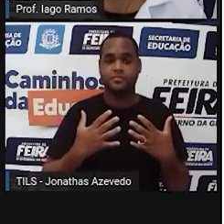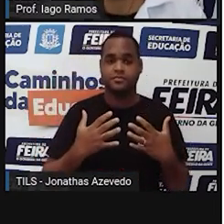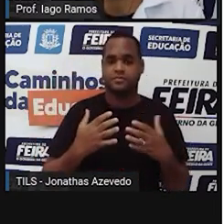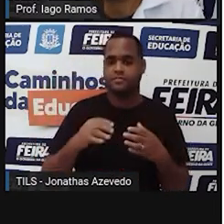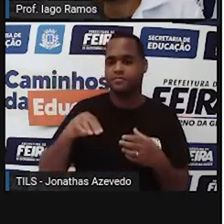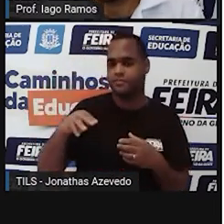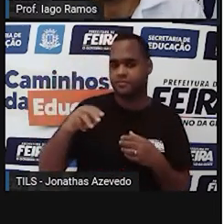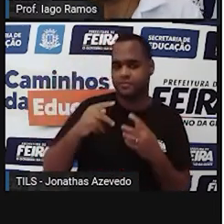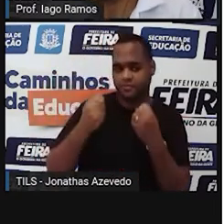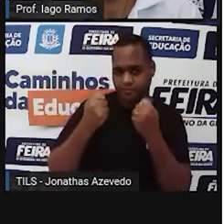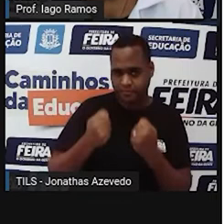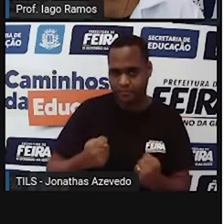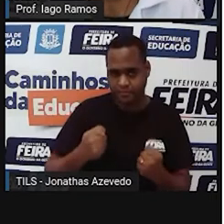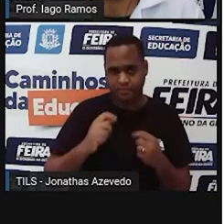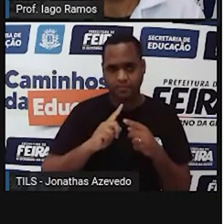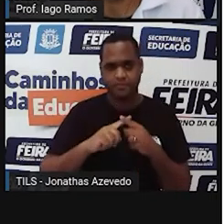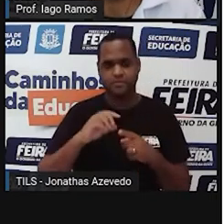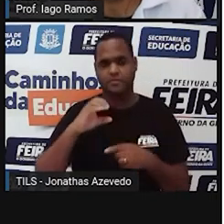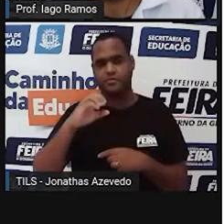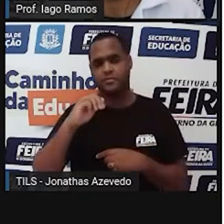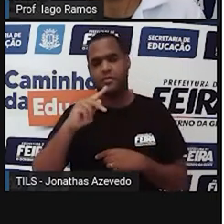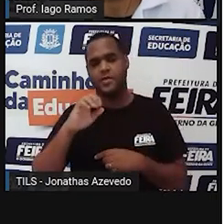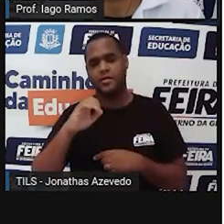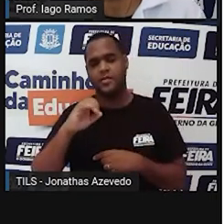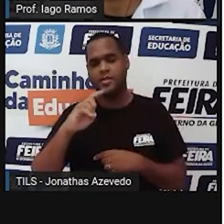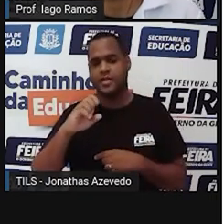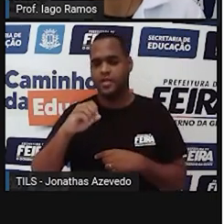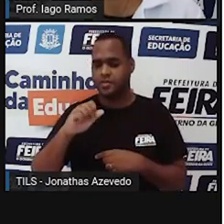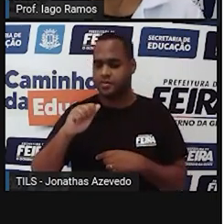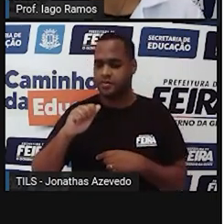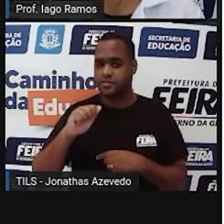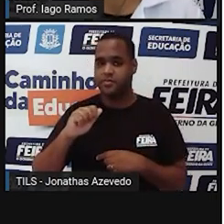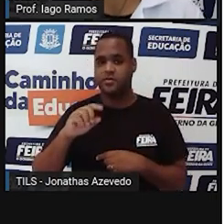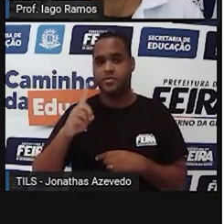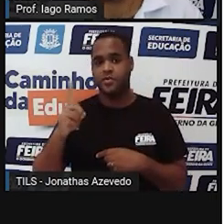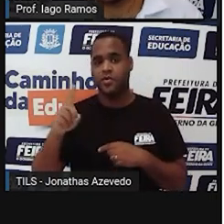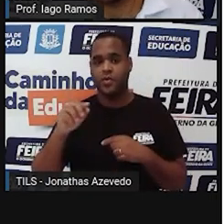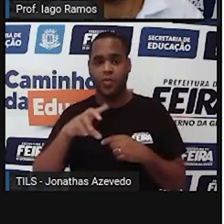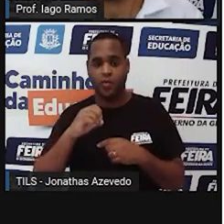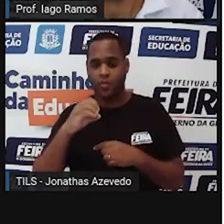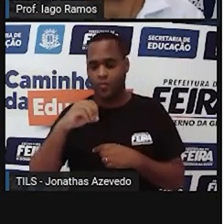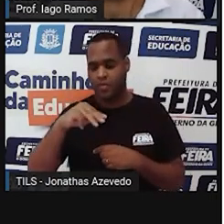capacidade ou comprimento? Vou deixar você pensar.